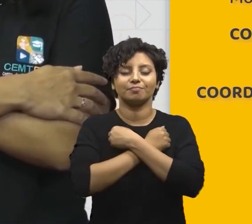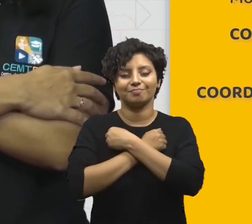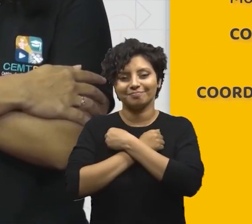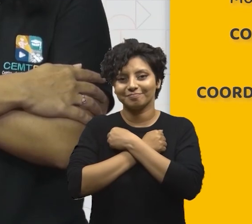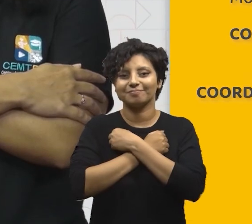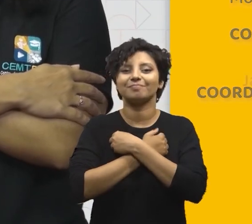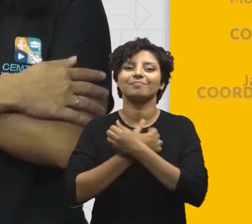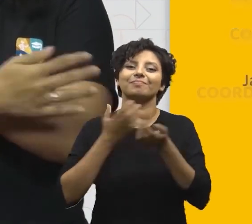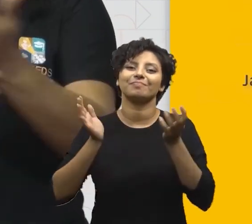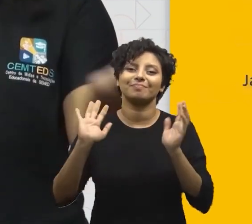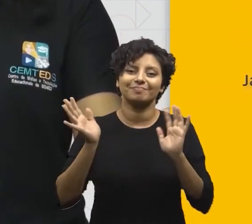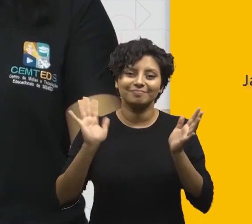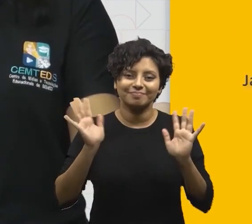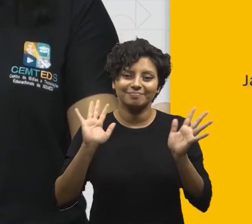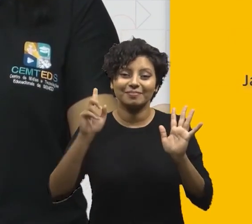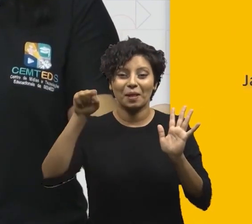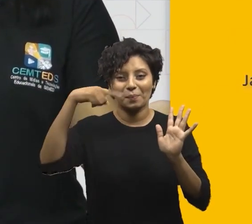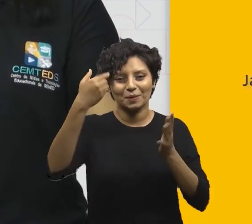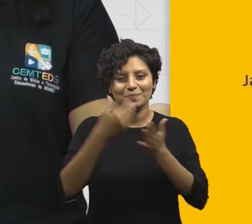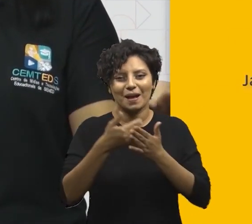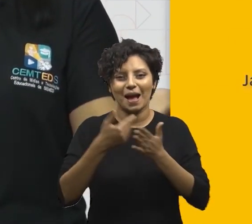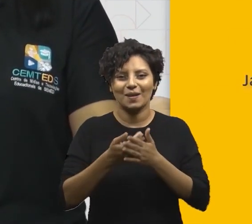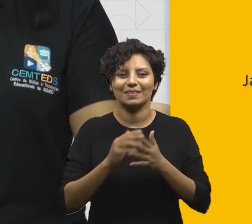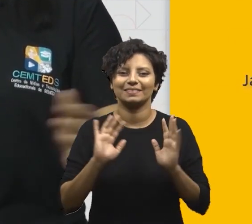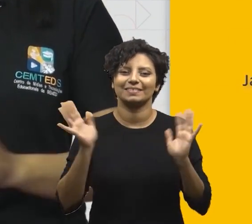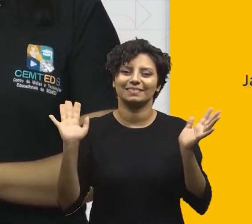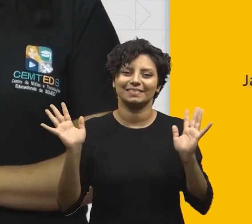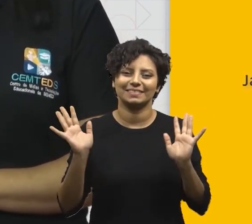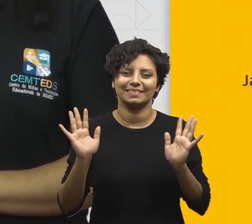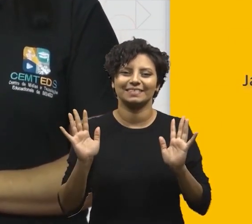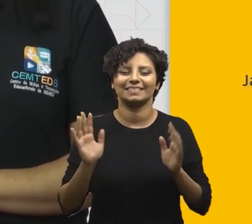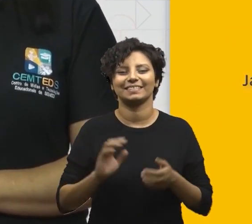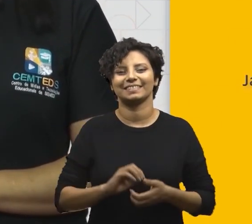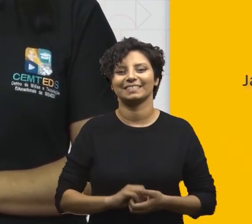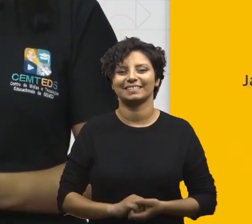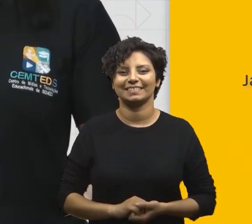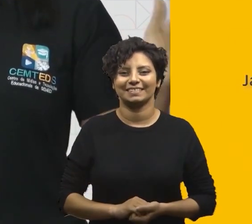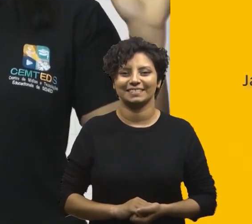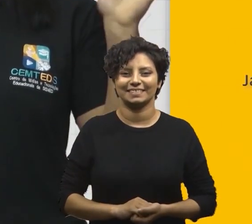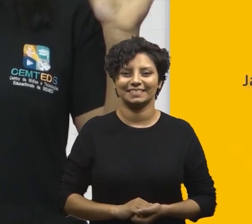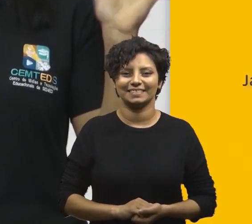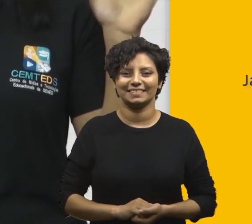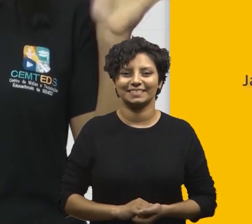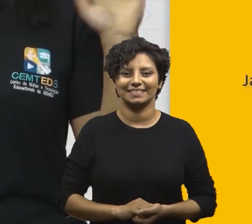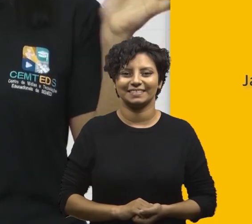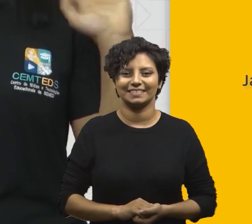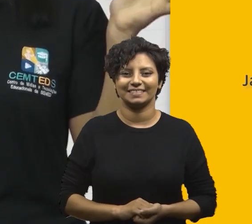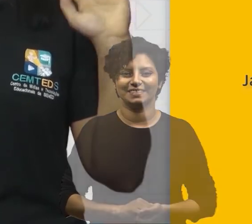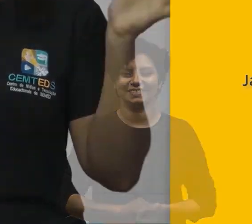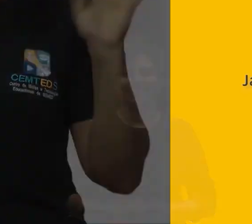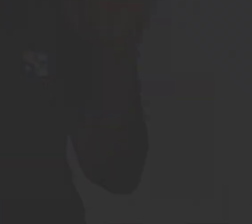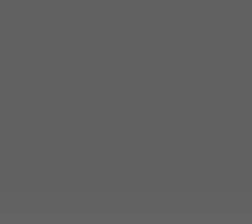Um forte abraço! E até a nossa próxima aula! Se Deus quiser! Tchau!